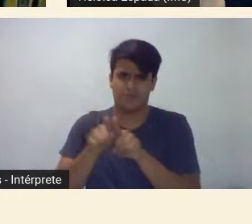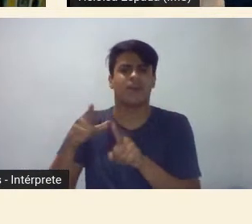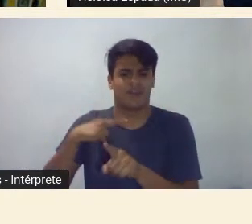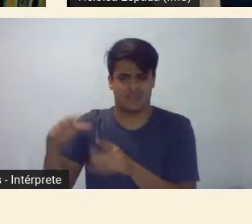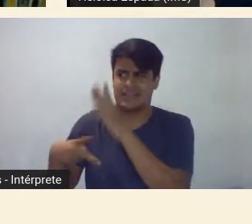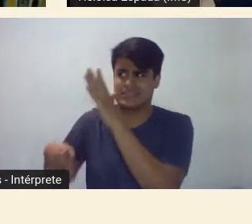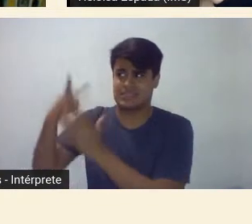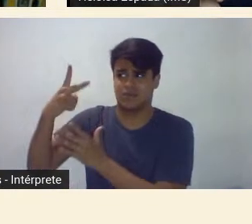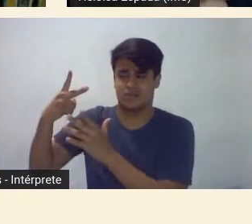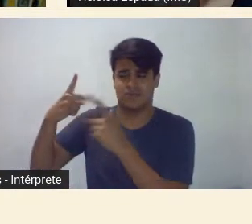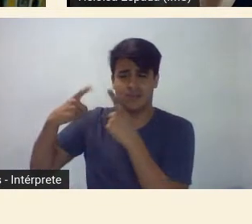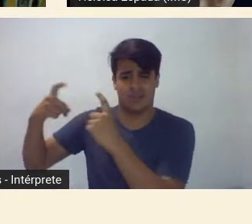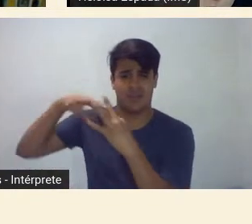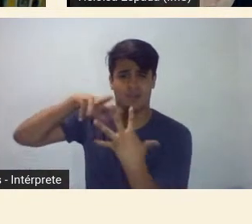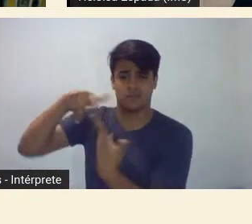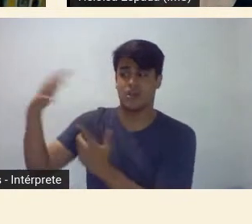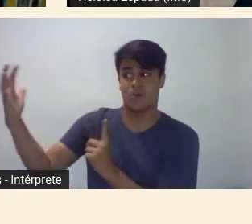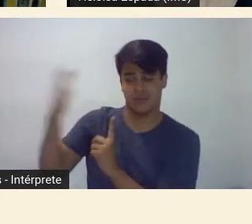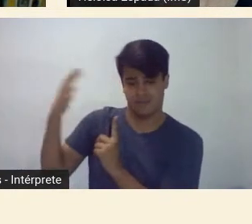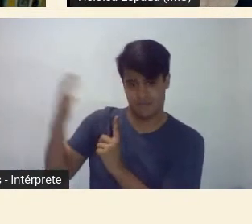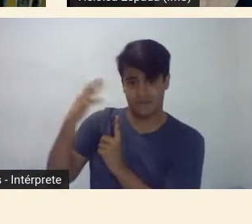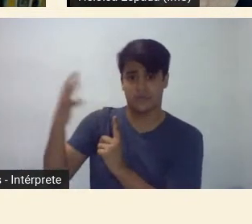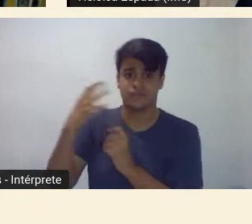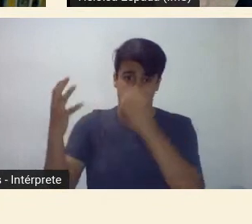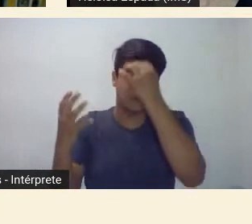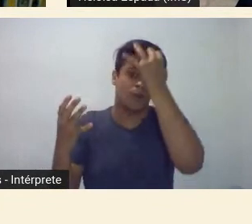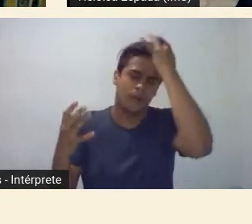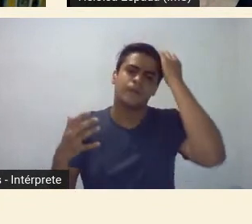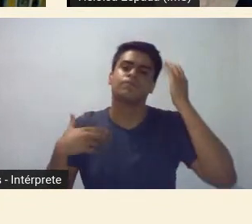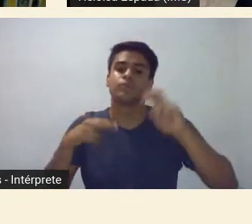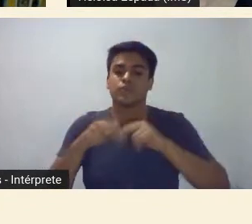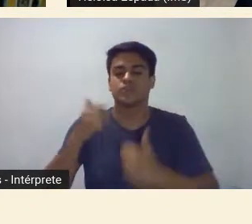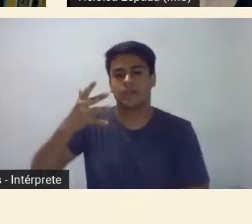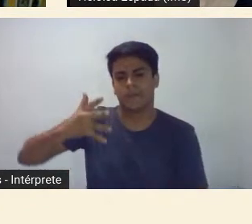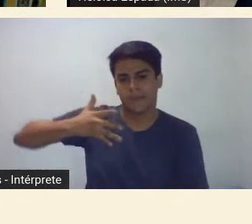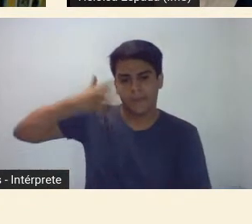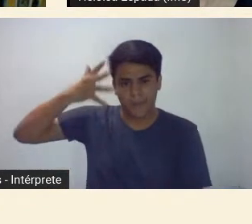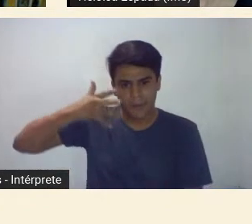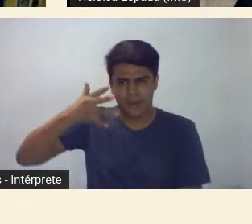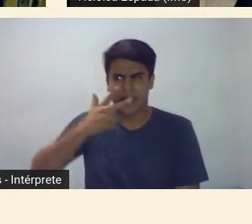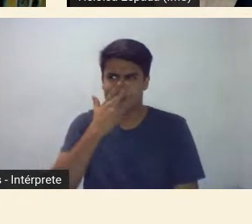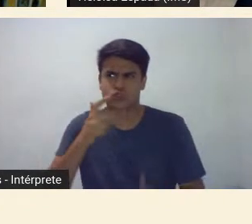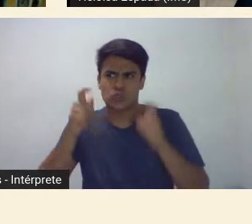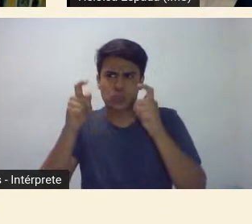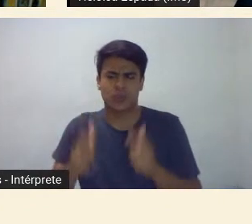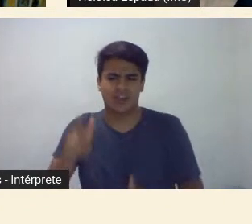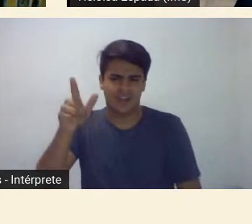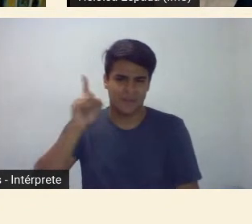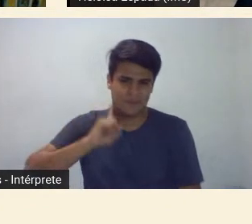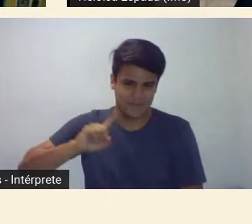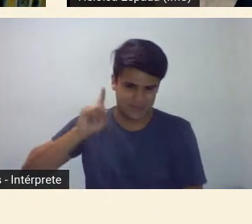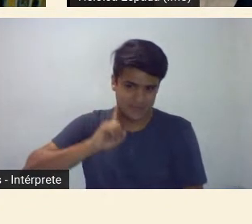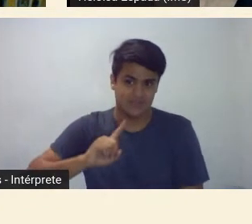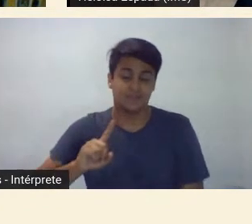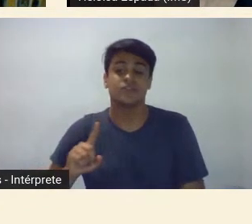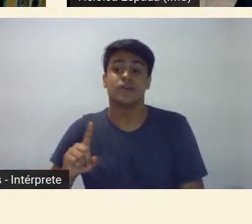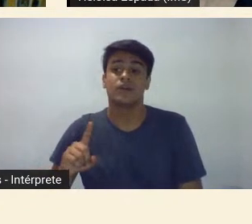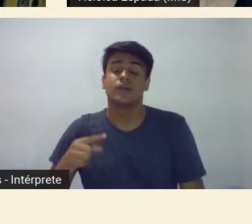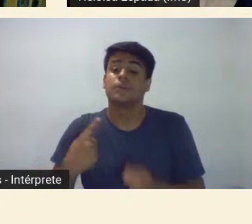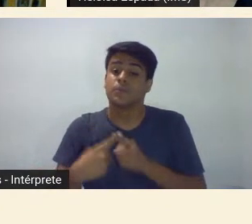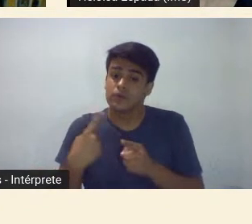Mundial e eu acho que ele fez essa conferência em Belo Horizonte exatamente quando ele vai numa